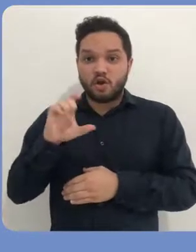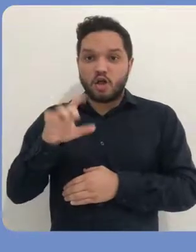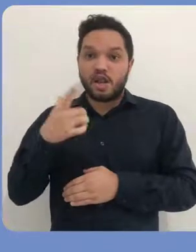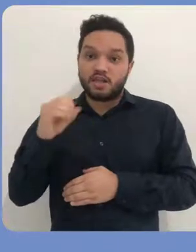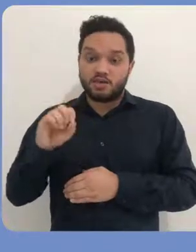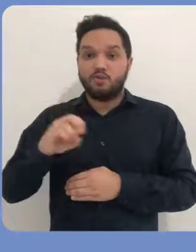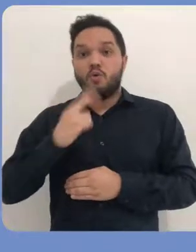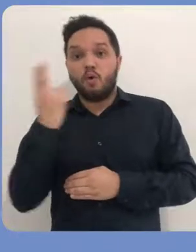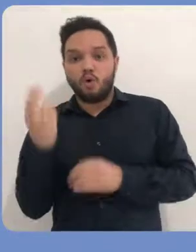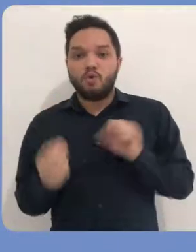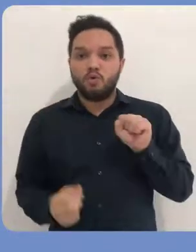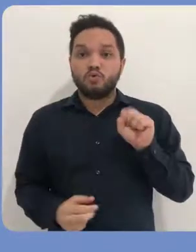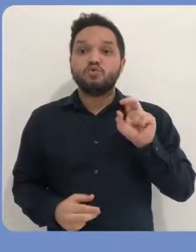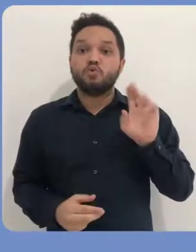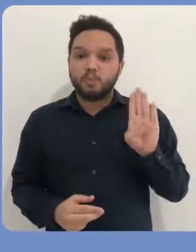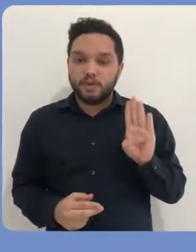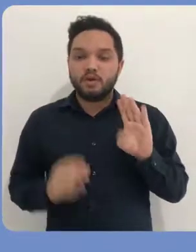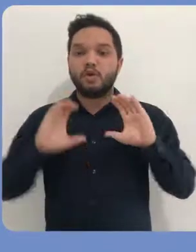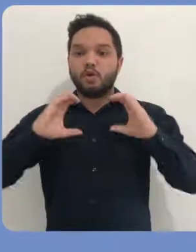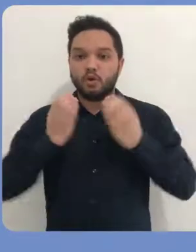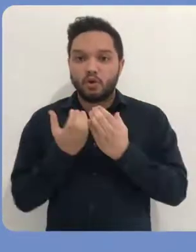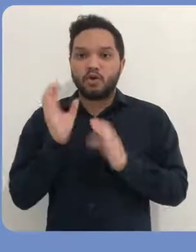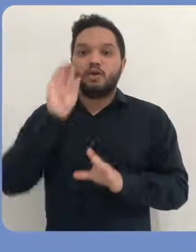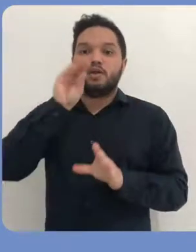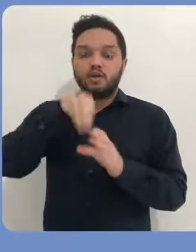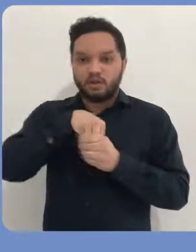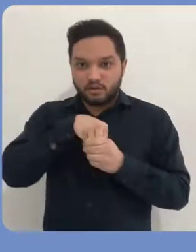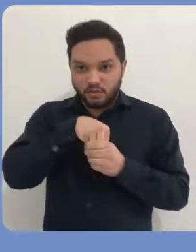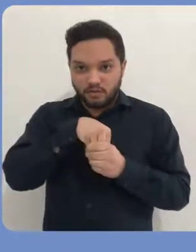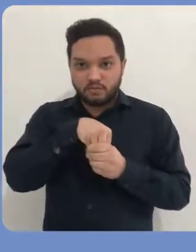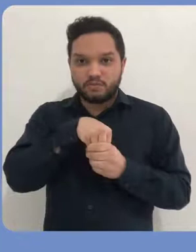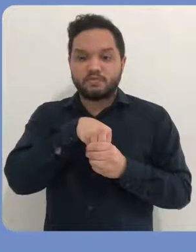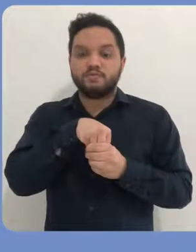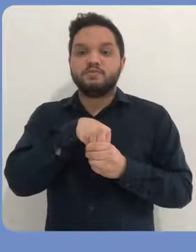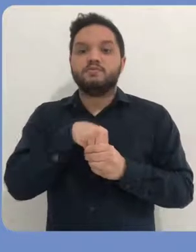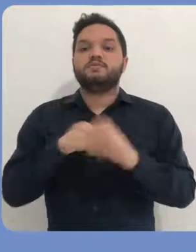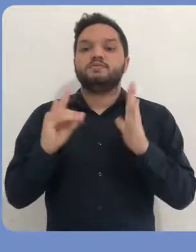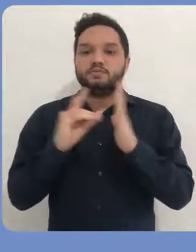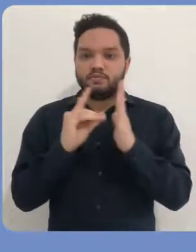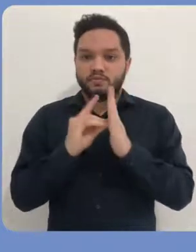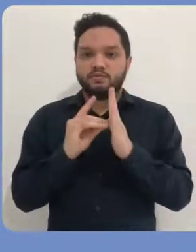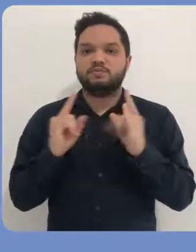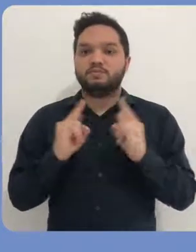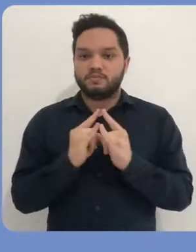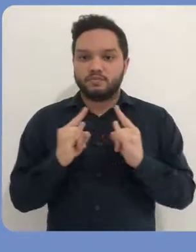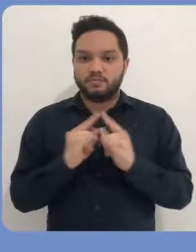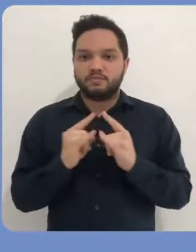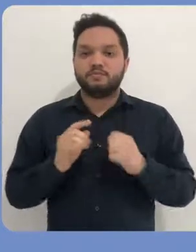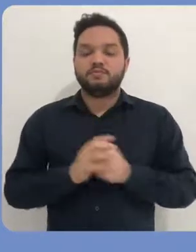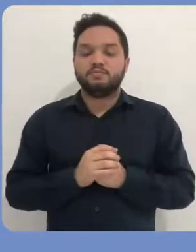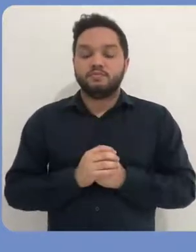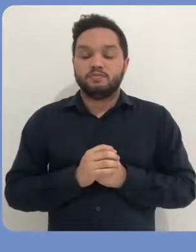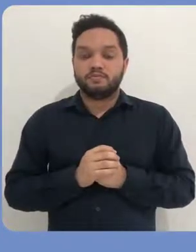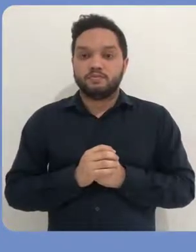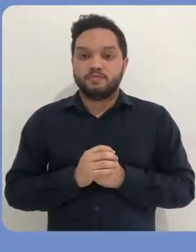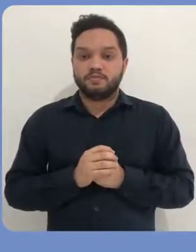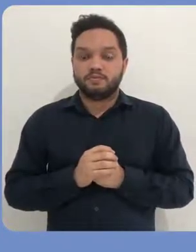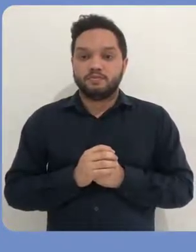coleção ou de uma subcomunidade dentro da estrutura organizacional do repositório institucional.